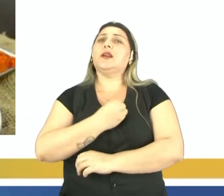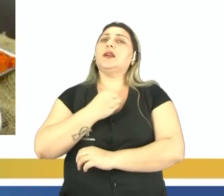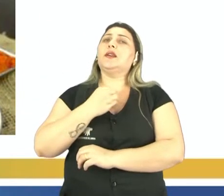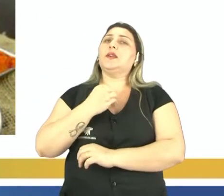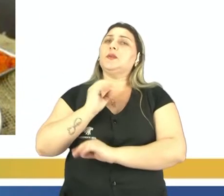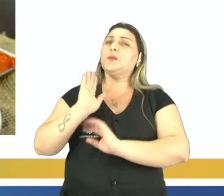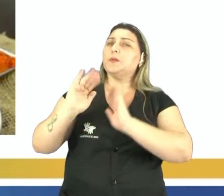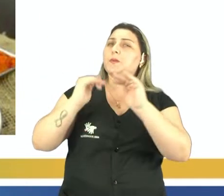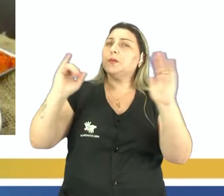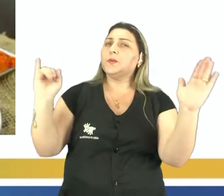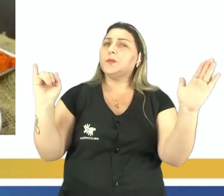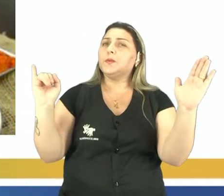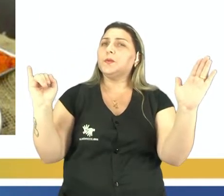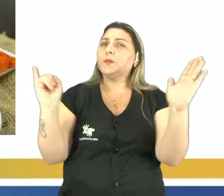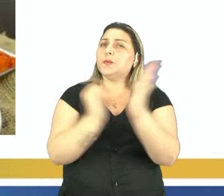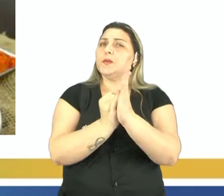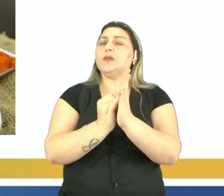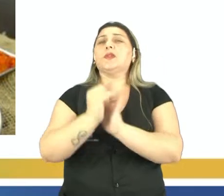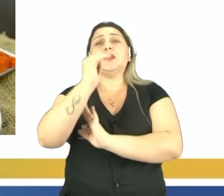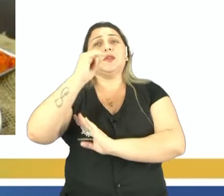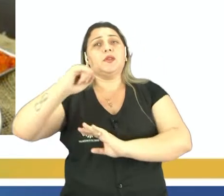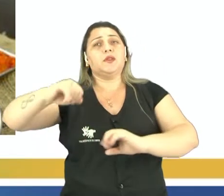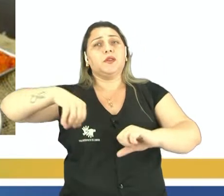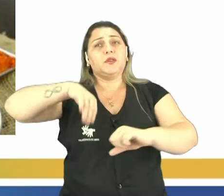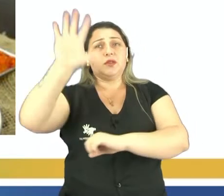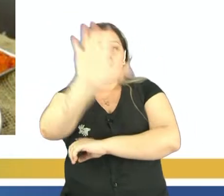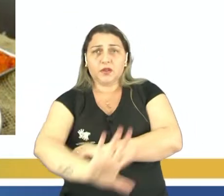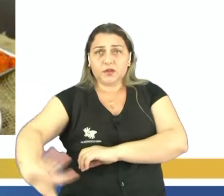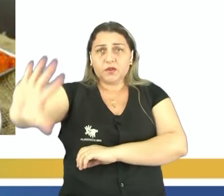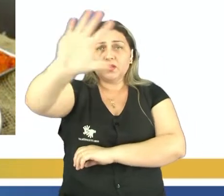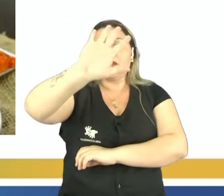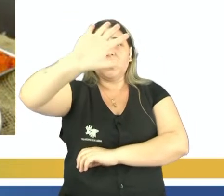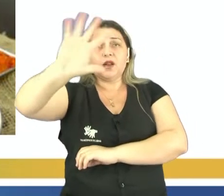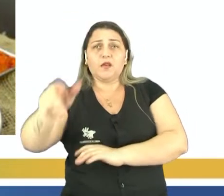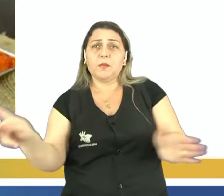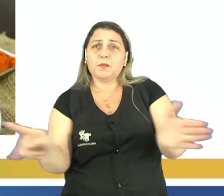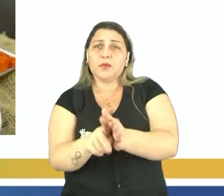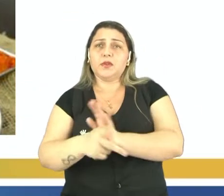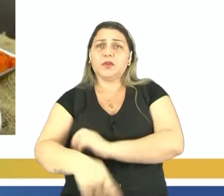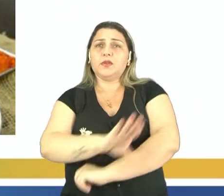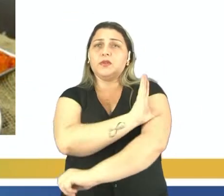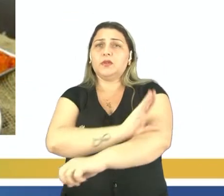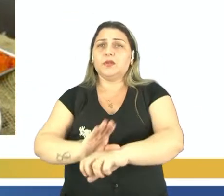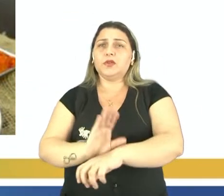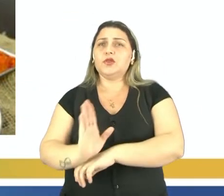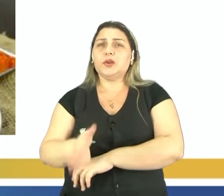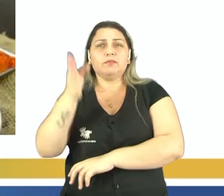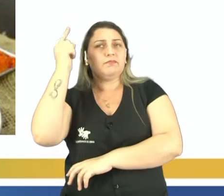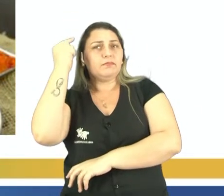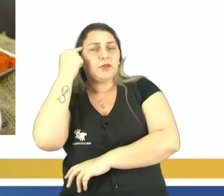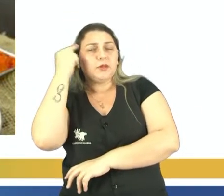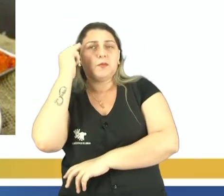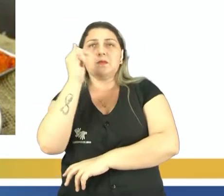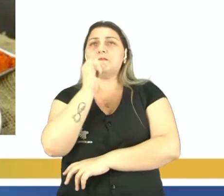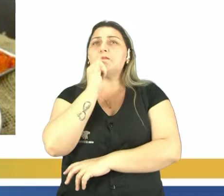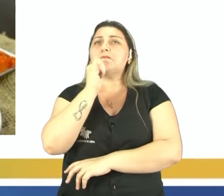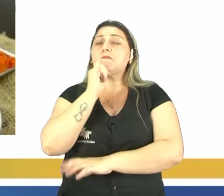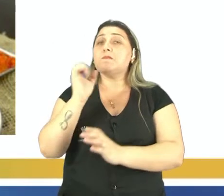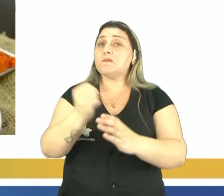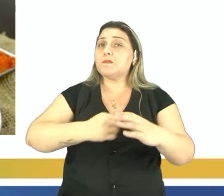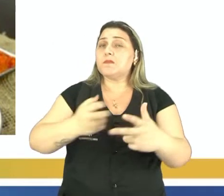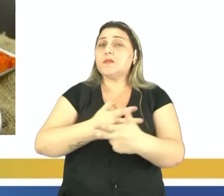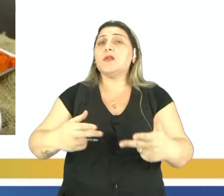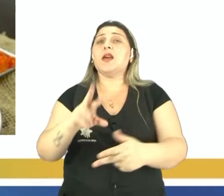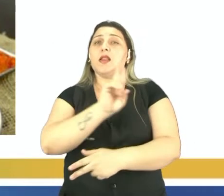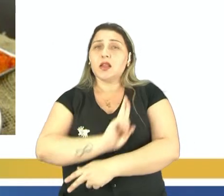construção de nossa identidade nacional. A África está muito mais presente em nossa cultura do que imaginamos. Por exemplo, na culinária,